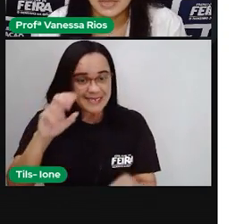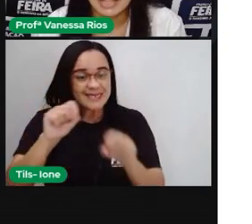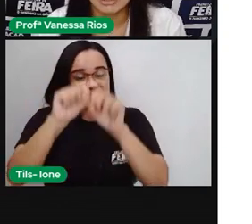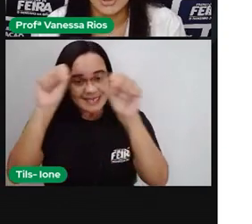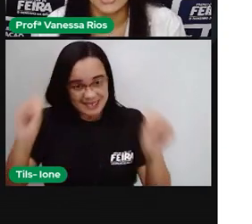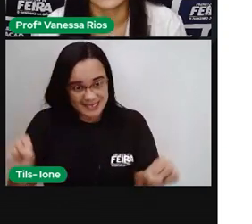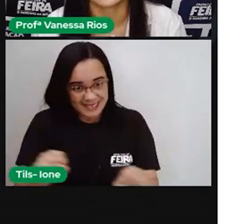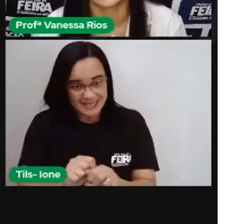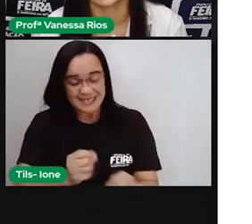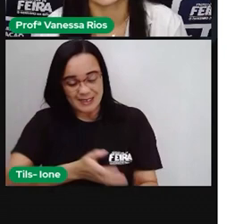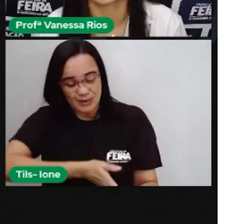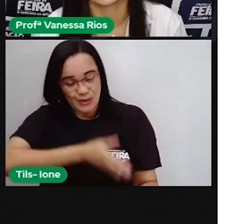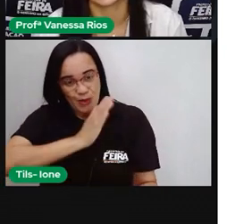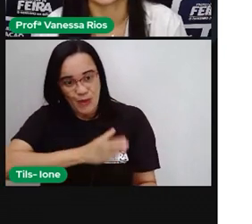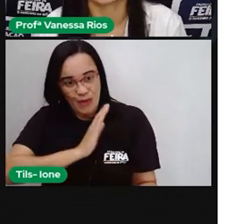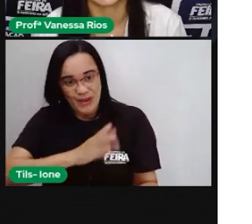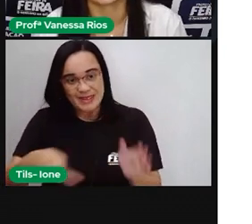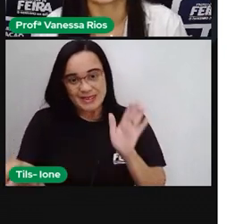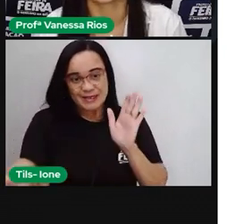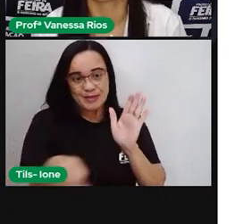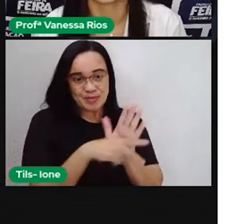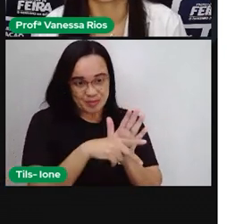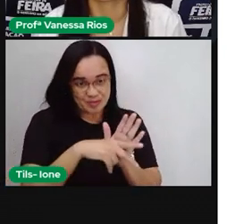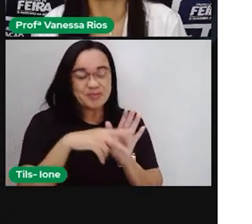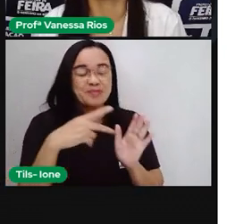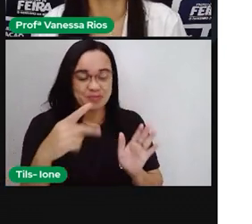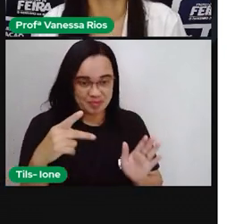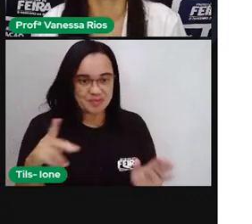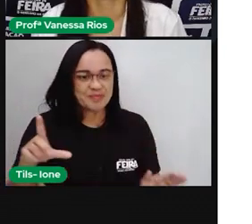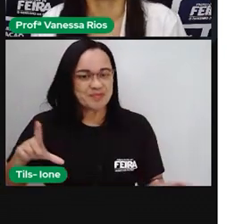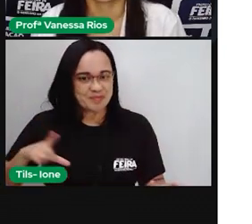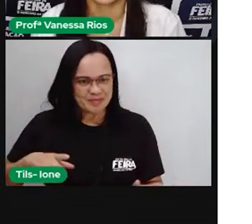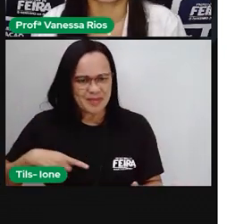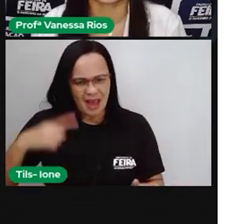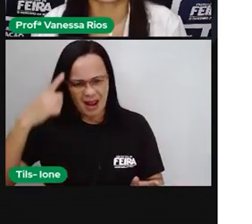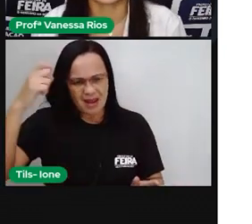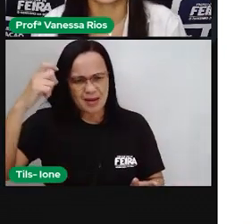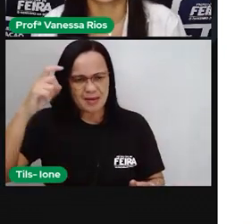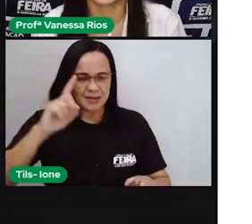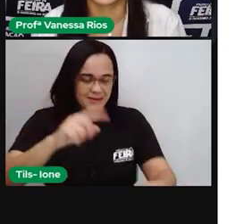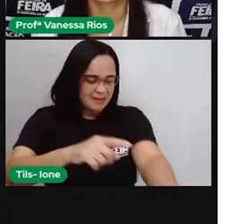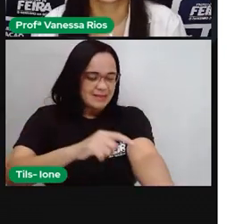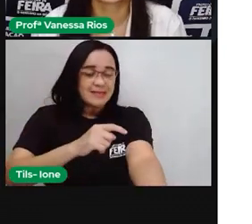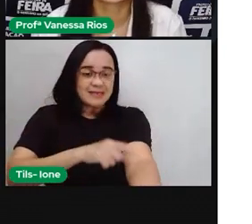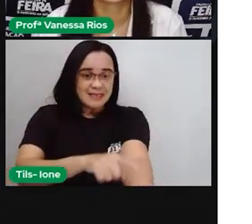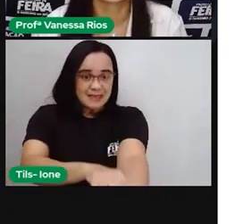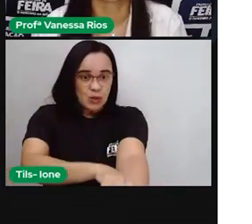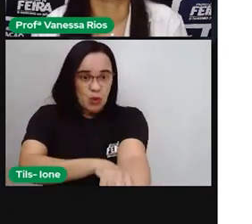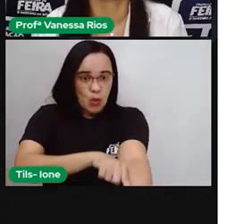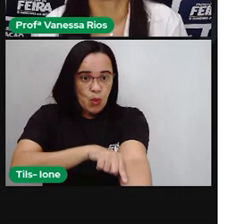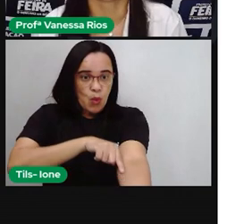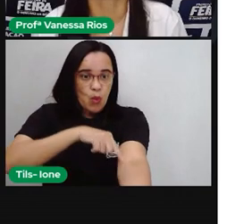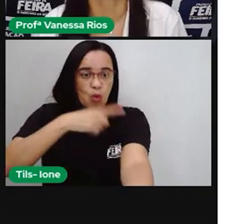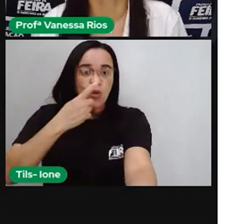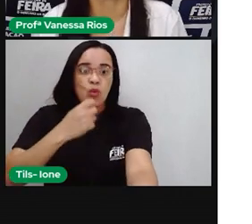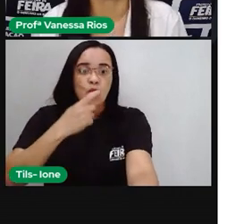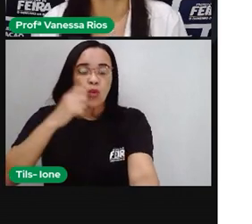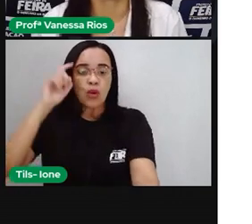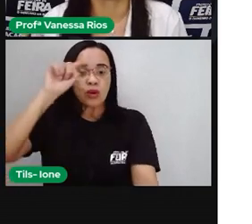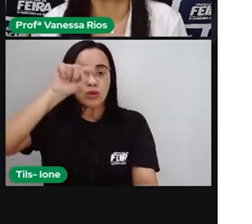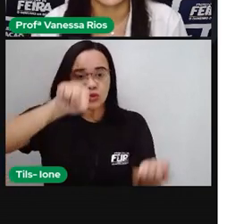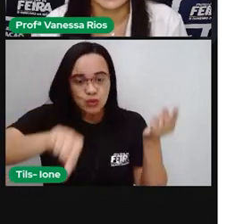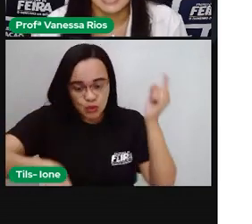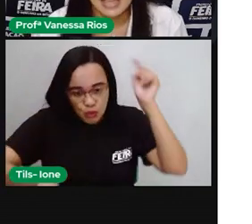circulatório. E aí, quando a gente fala da circulação do sangue, a Pró até citou aí que o nosso sangue circula dos